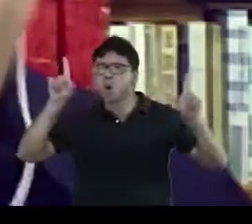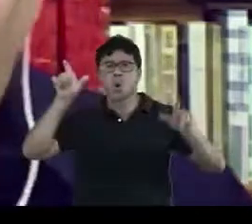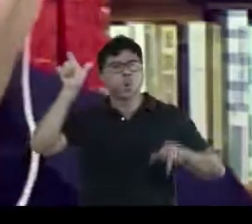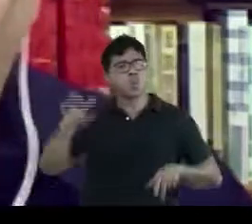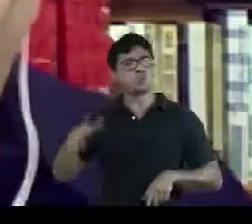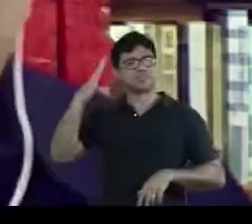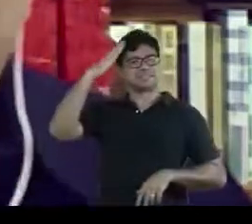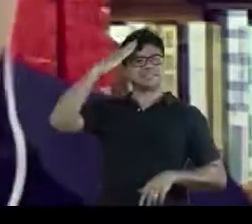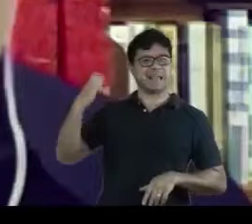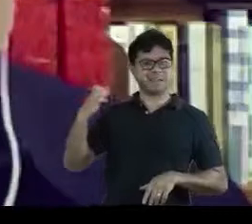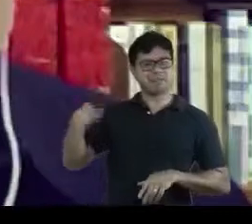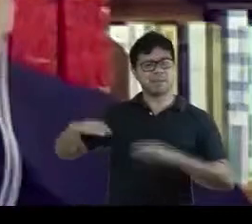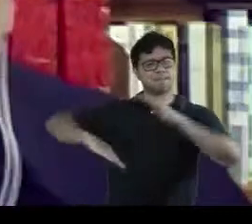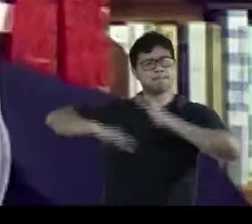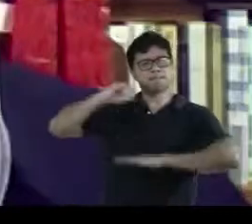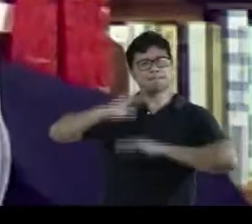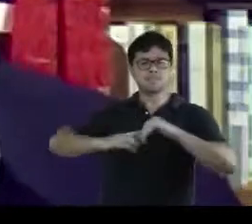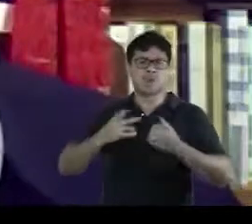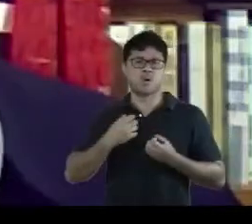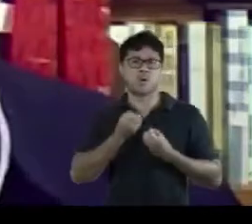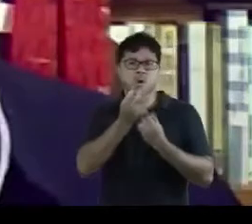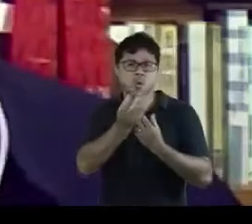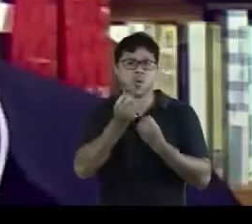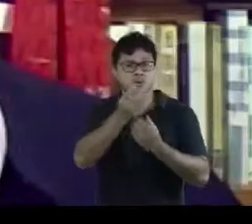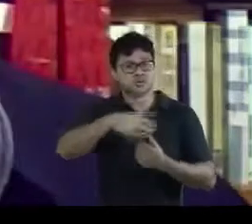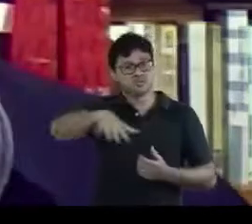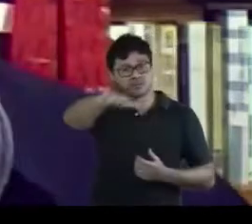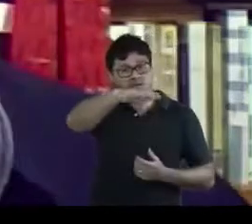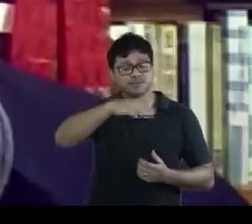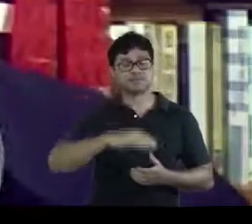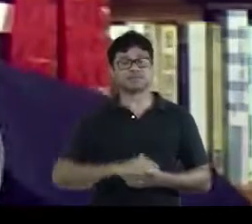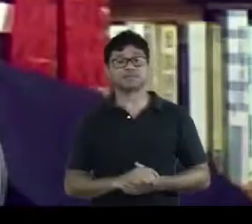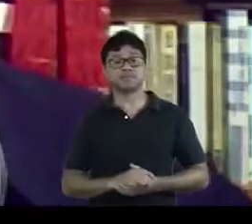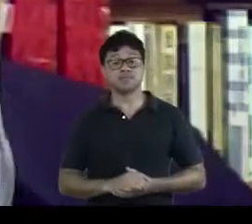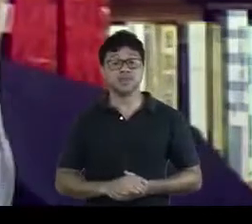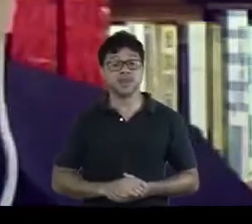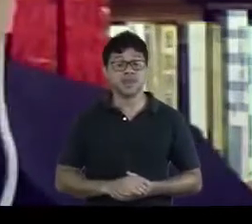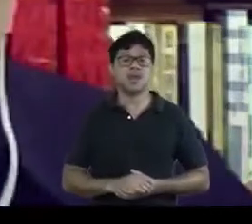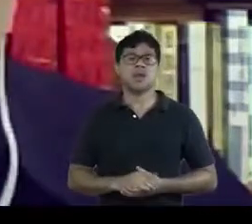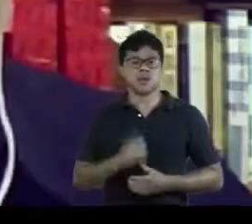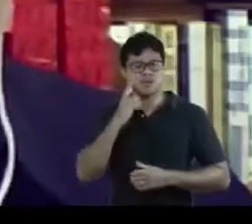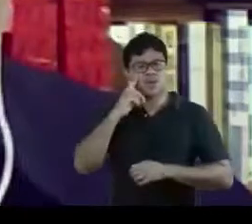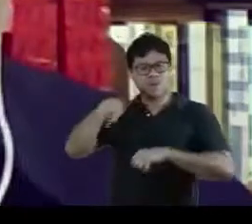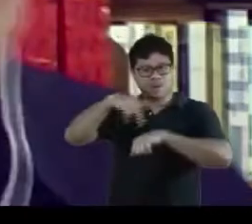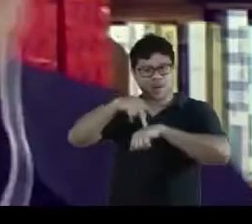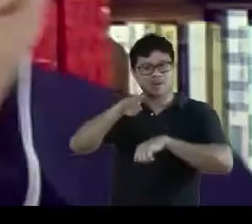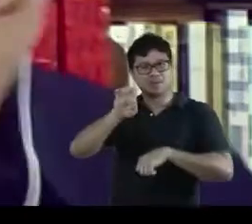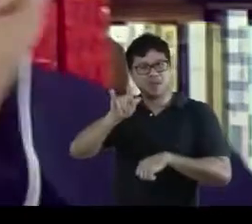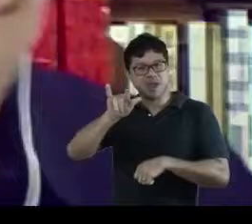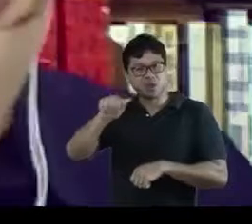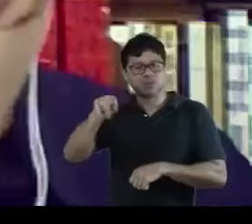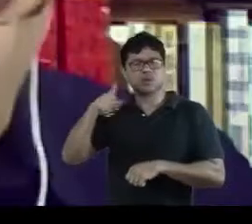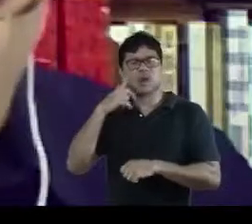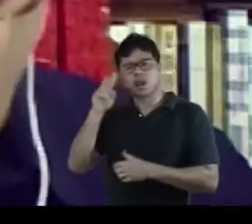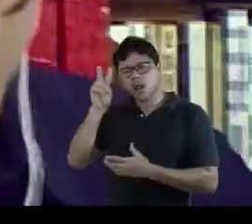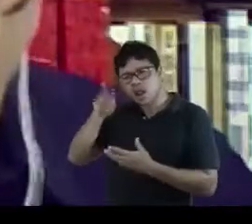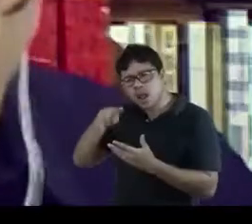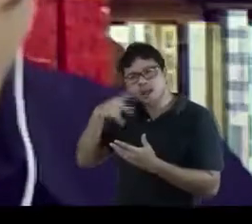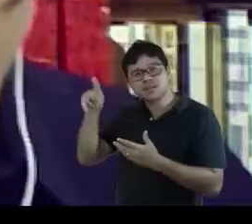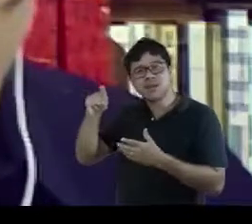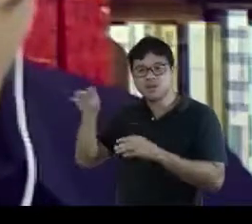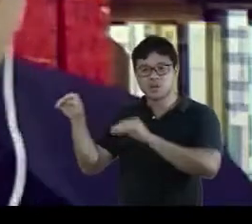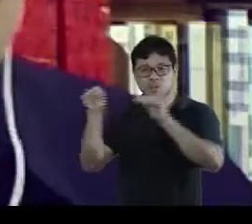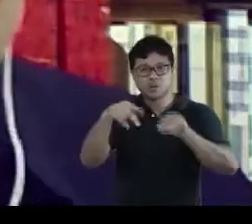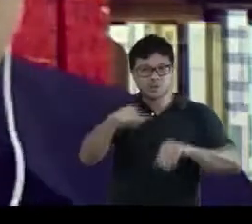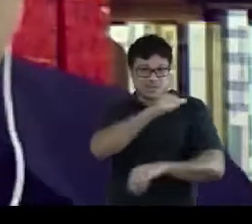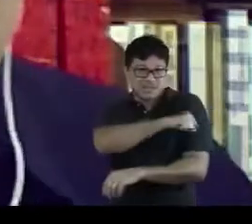que eu relato agora para vocês. Ao consultar as obras belgas do Real Gabinete Português de Leitura do Rio de